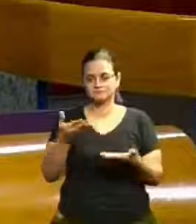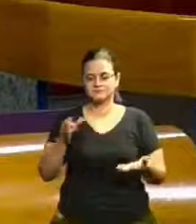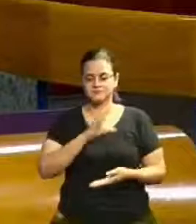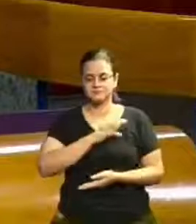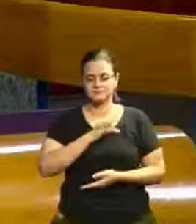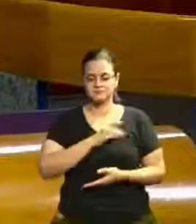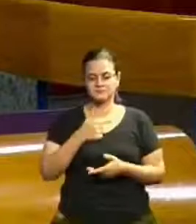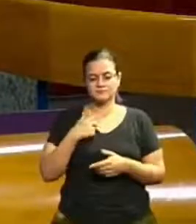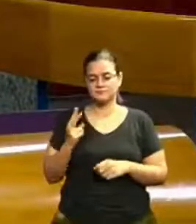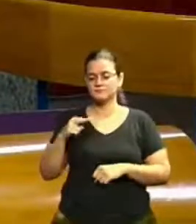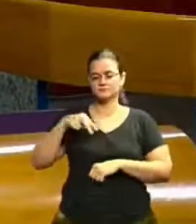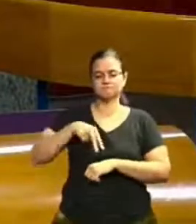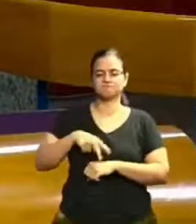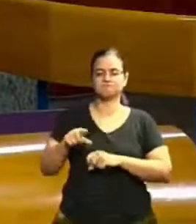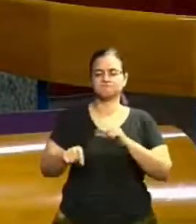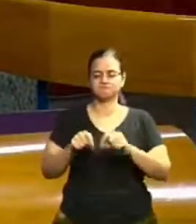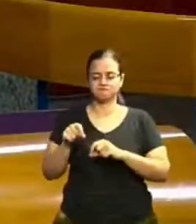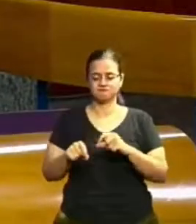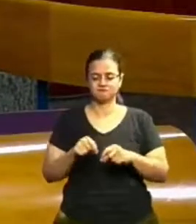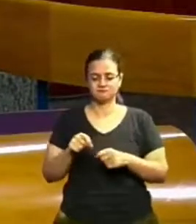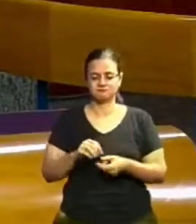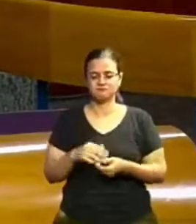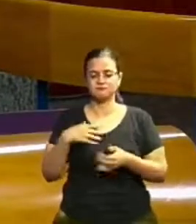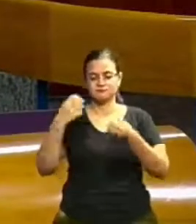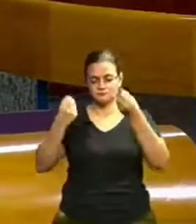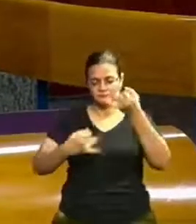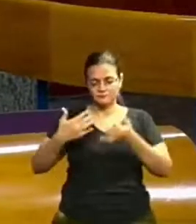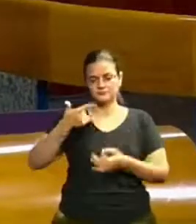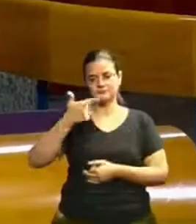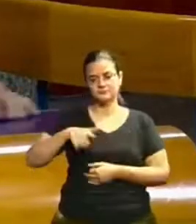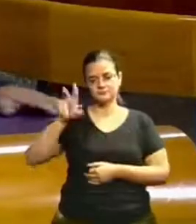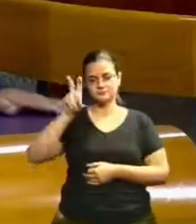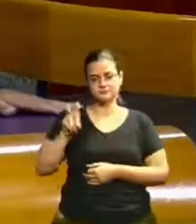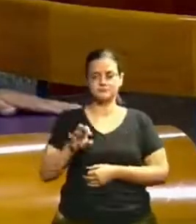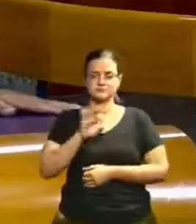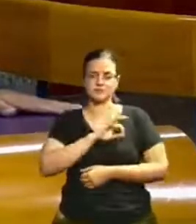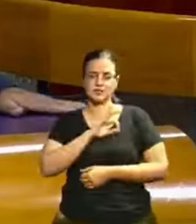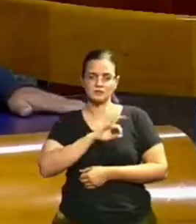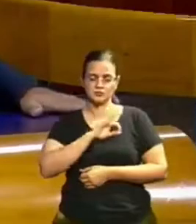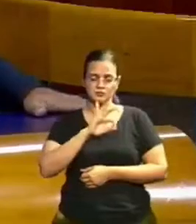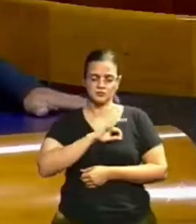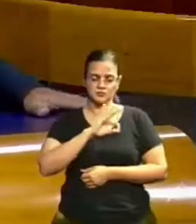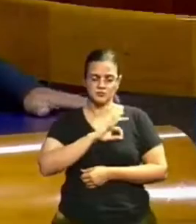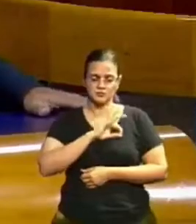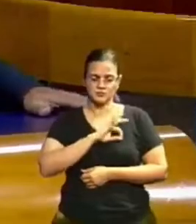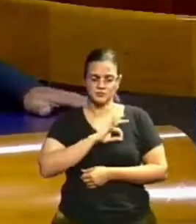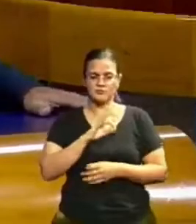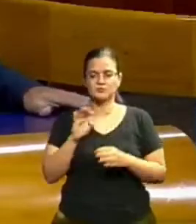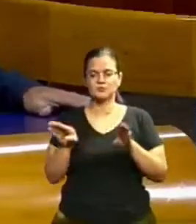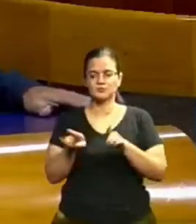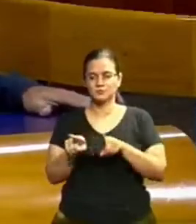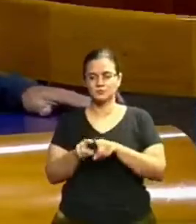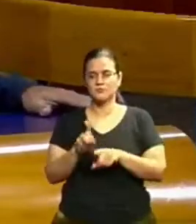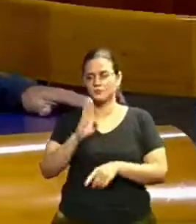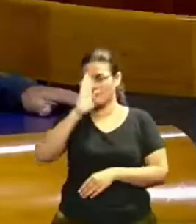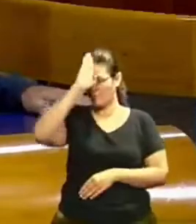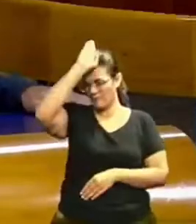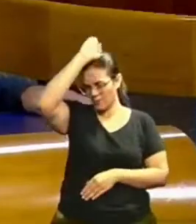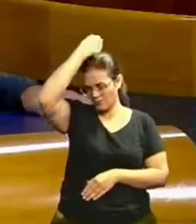Sobre essa tribuna, senhor presidente, para falar mais uma vez da Polícia Militar e do Corpo de Bombeiro,